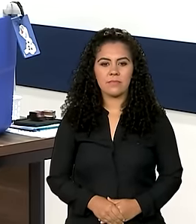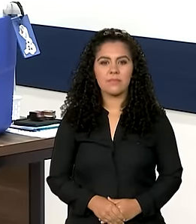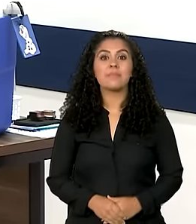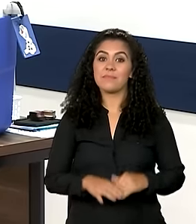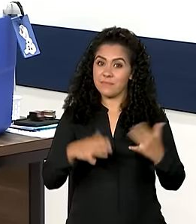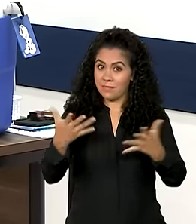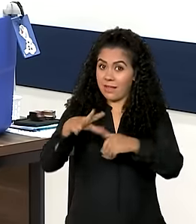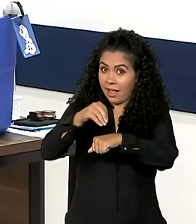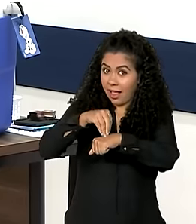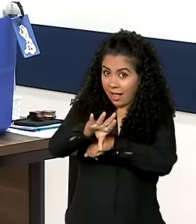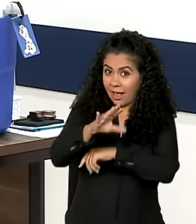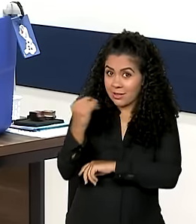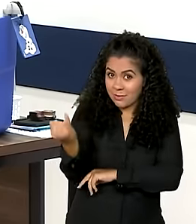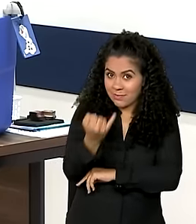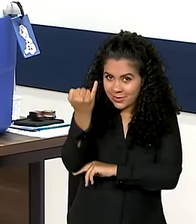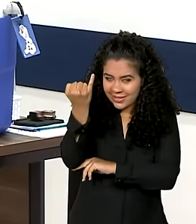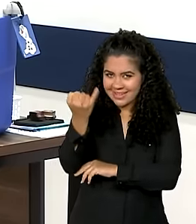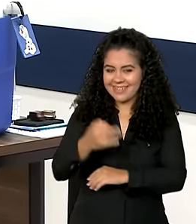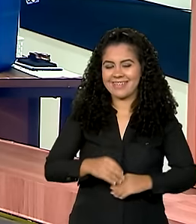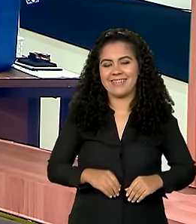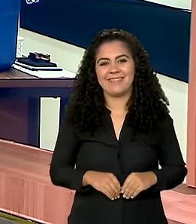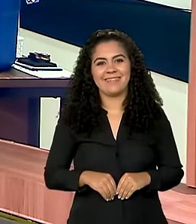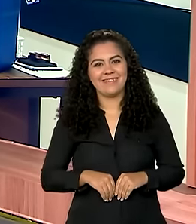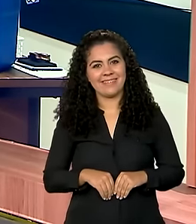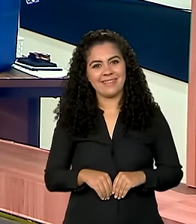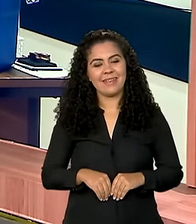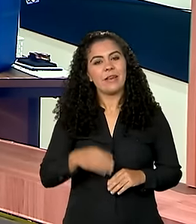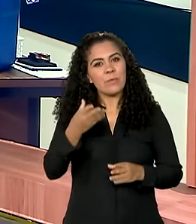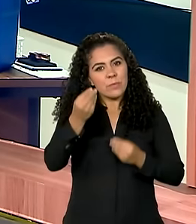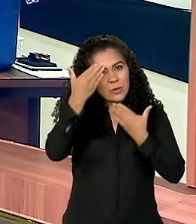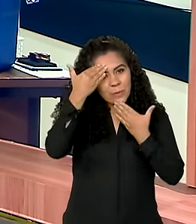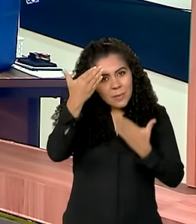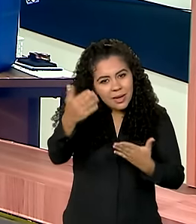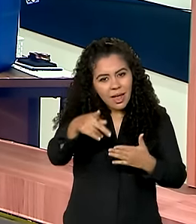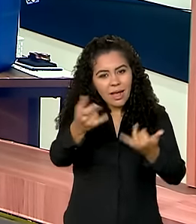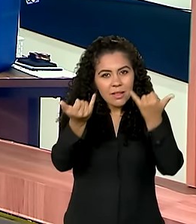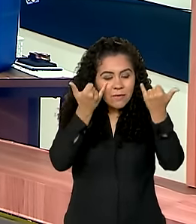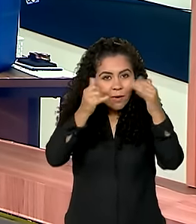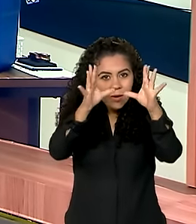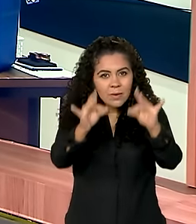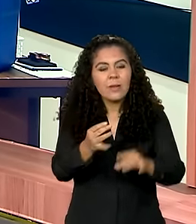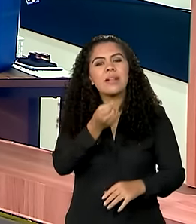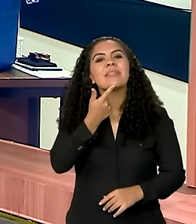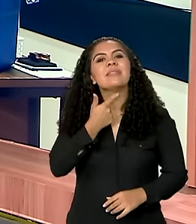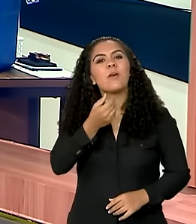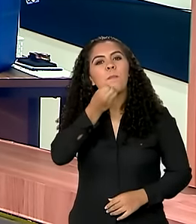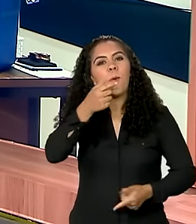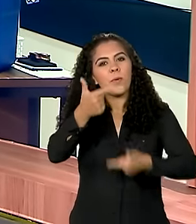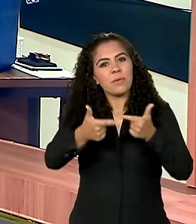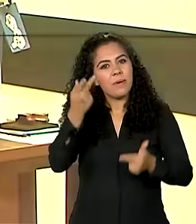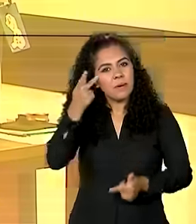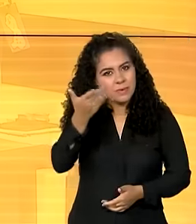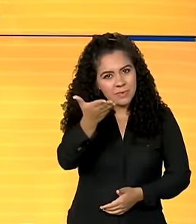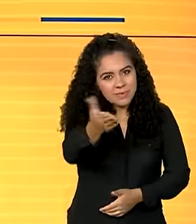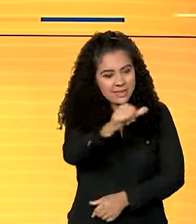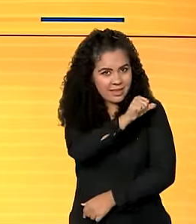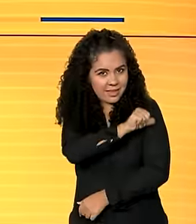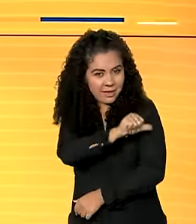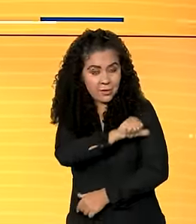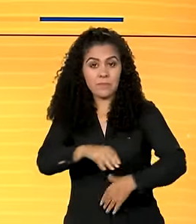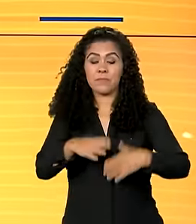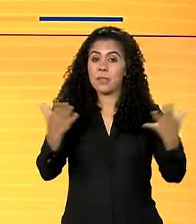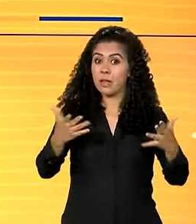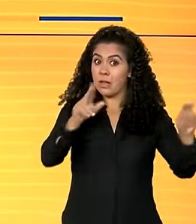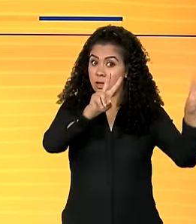Recado importante, Vanessa. Eu volto com você. Ok, Cláudia. Obrigada pelas informações. Bom trabalho aí no Rio de Janeiro. E ainda